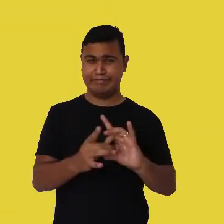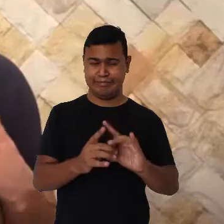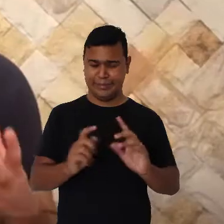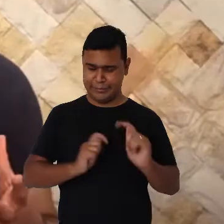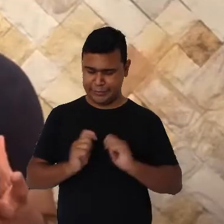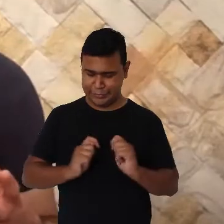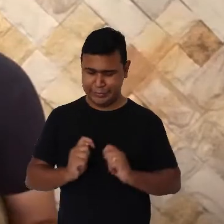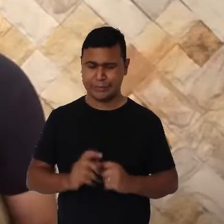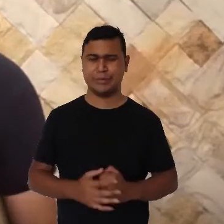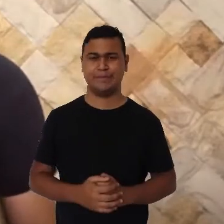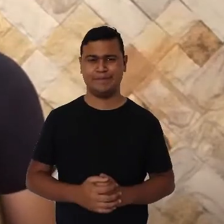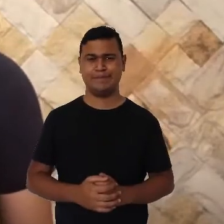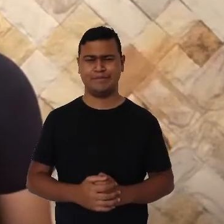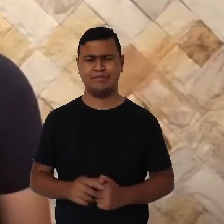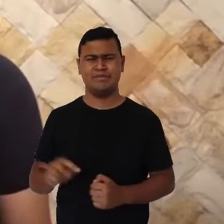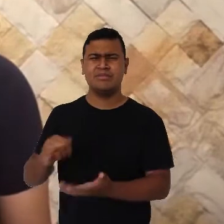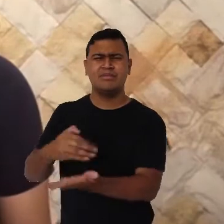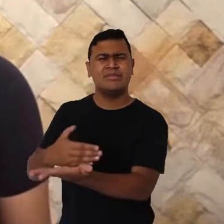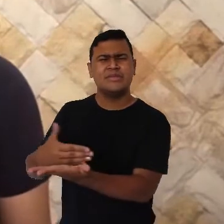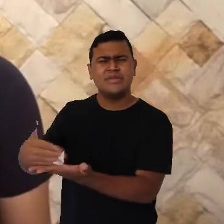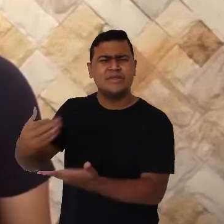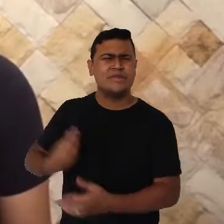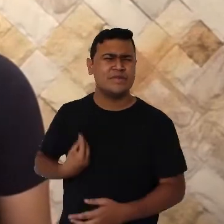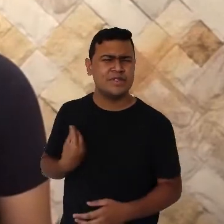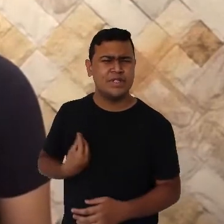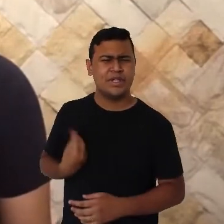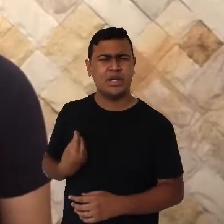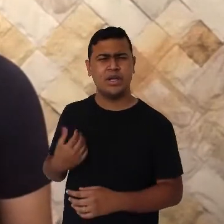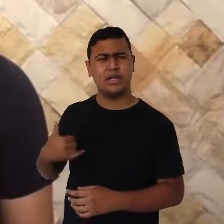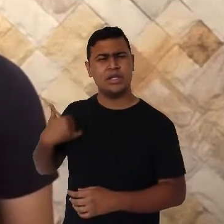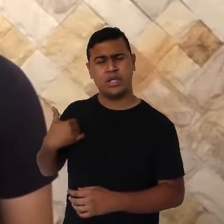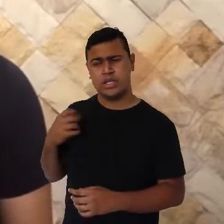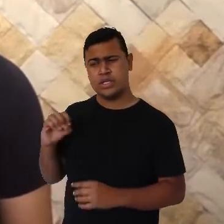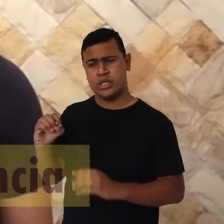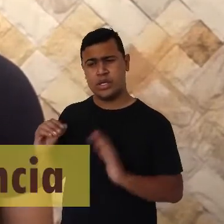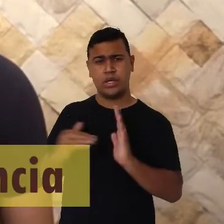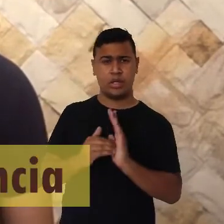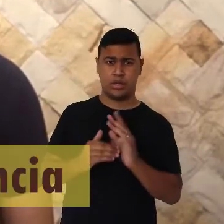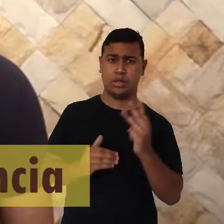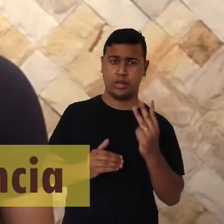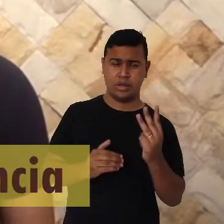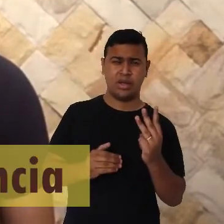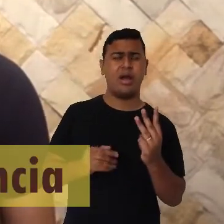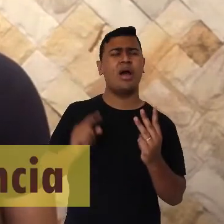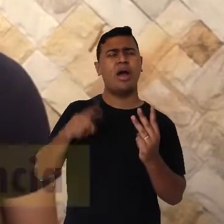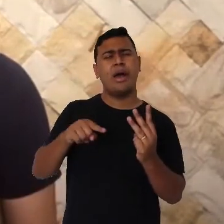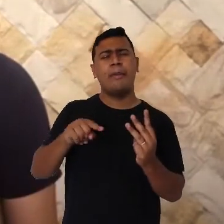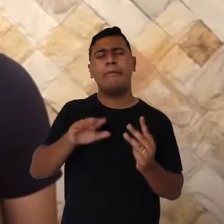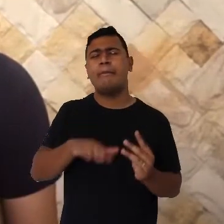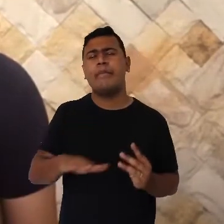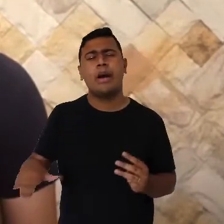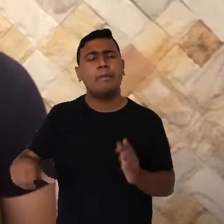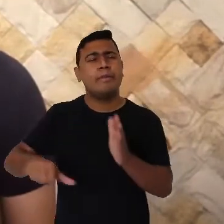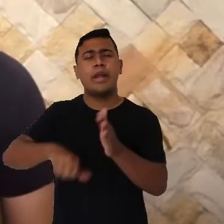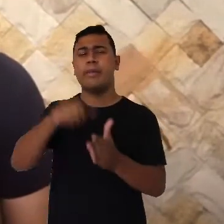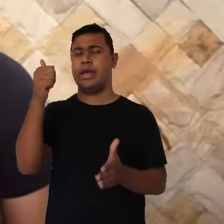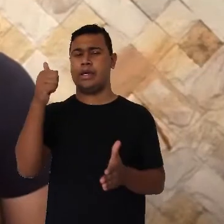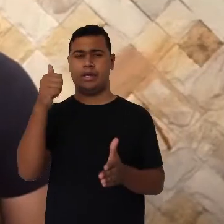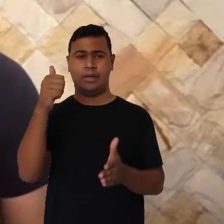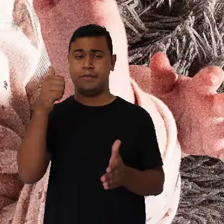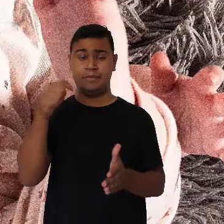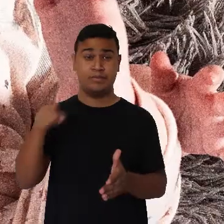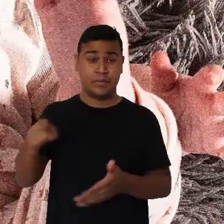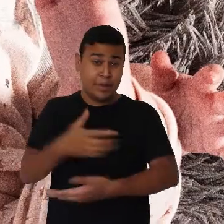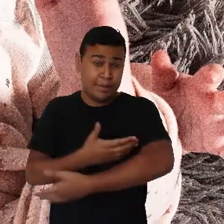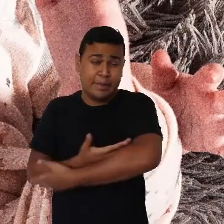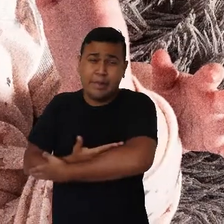O início da vida, do 0 aos 3 anos, é uma fase conhecida como a primeira infância, durante a qual o bebê